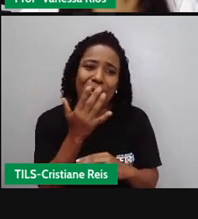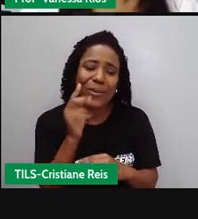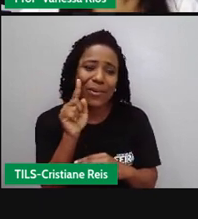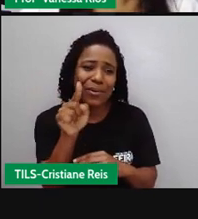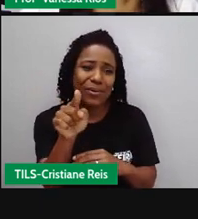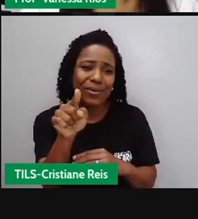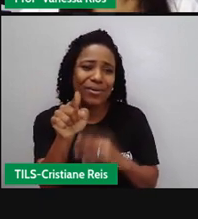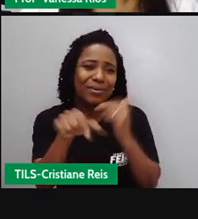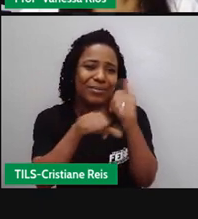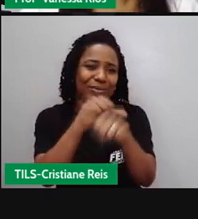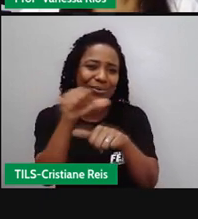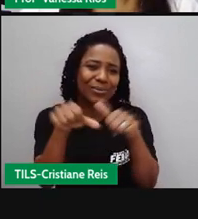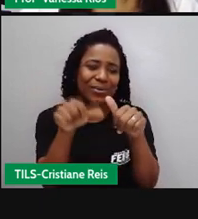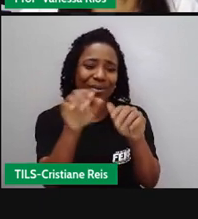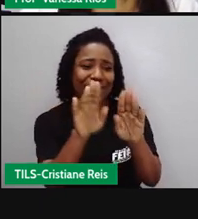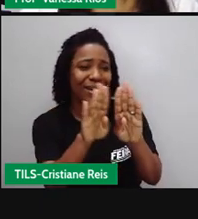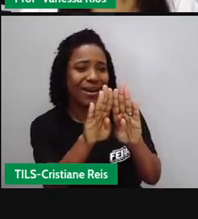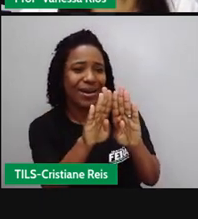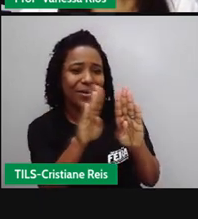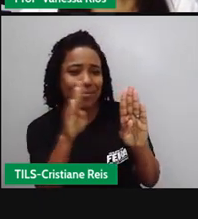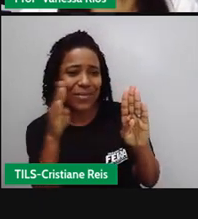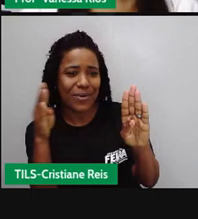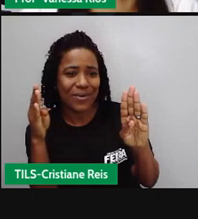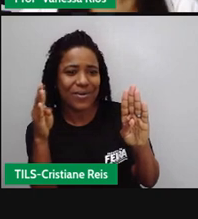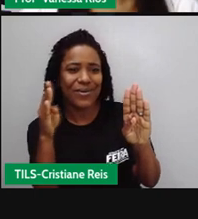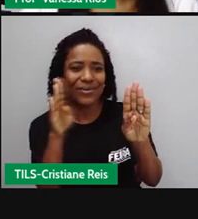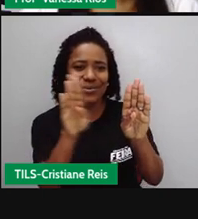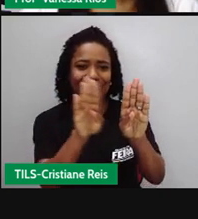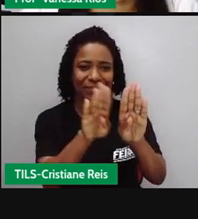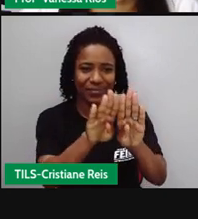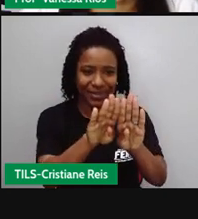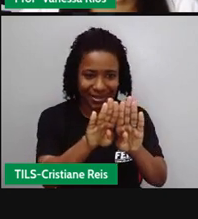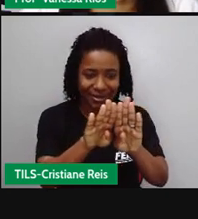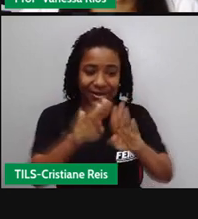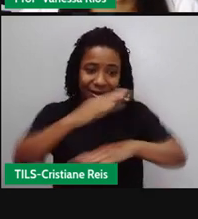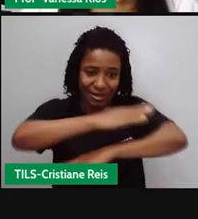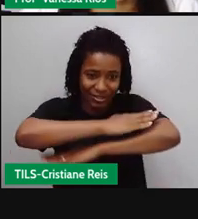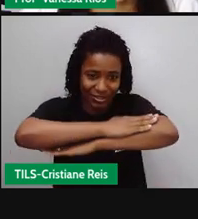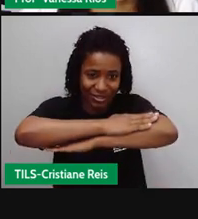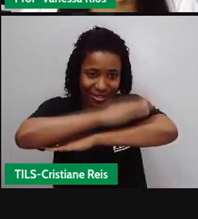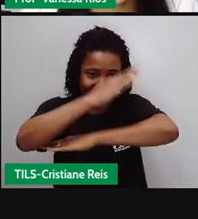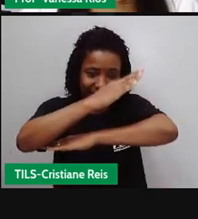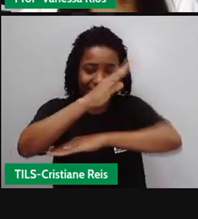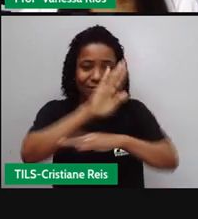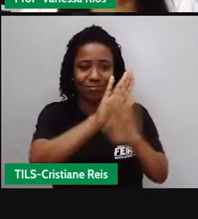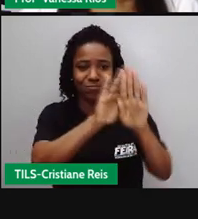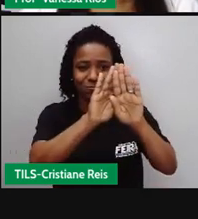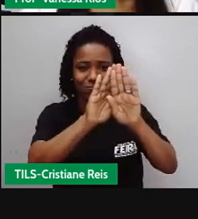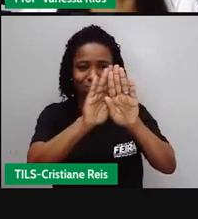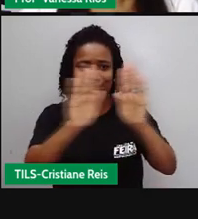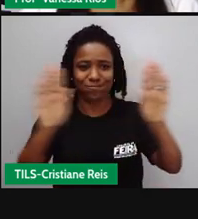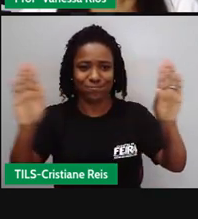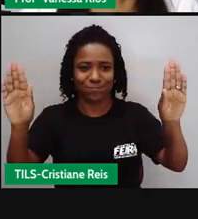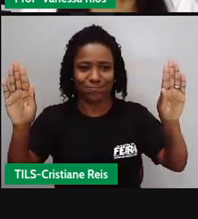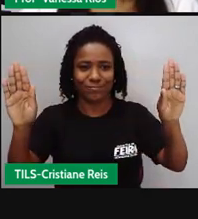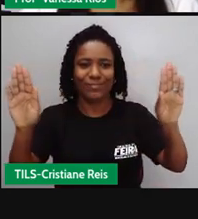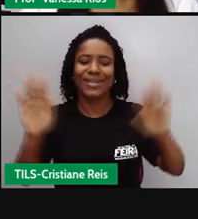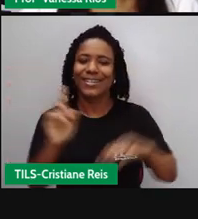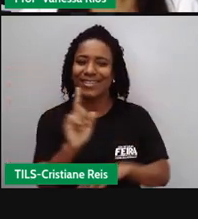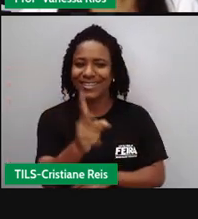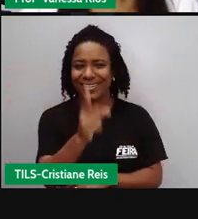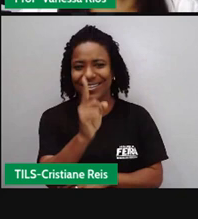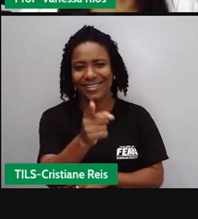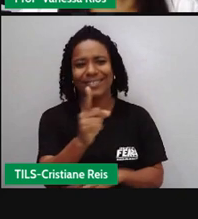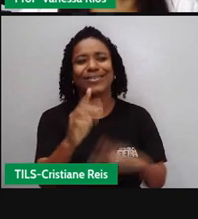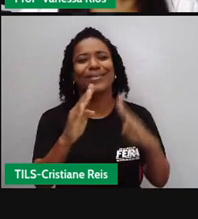mudado a porta e provavelmente emparedado uma das janelas mas não havia dúvida era